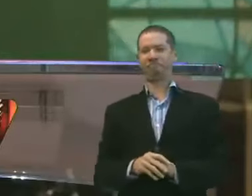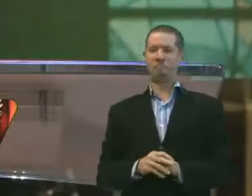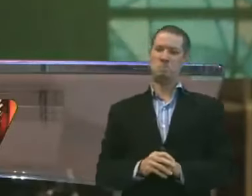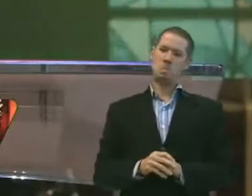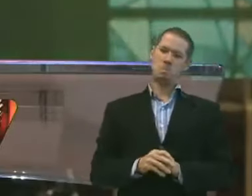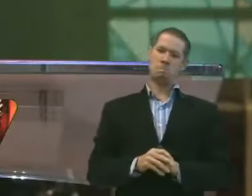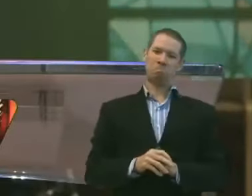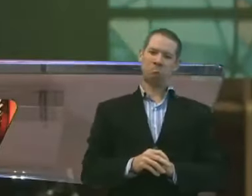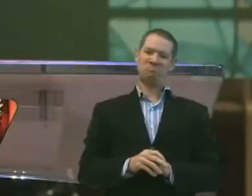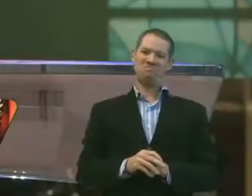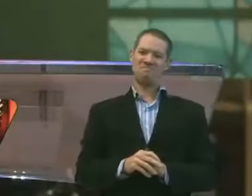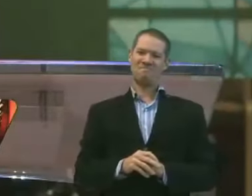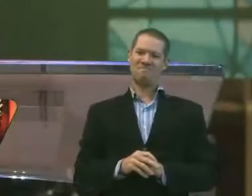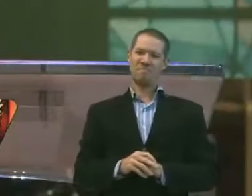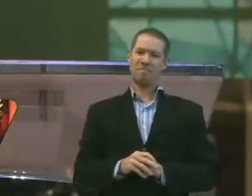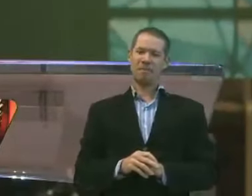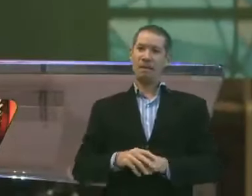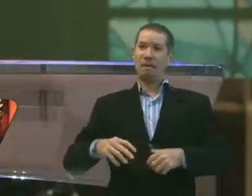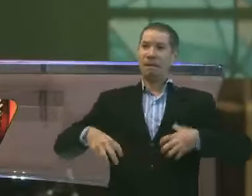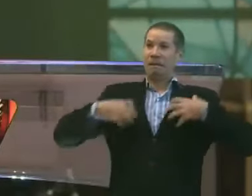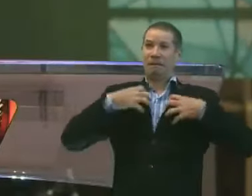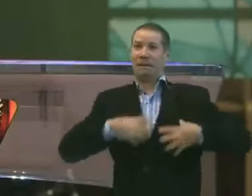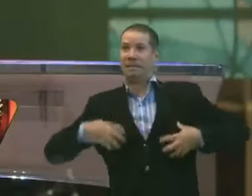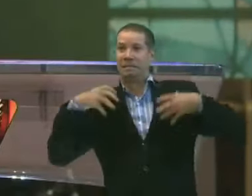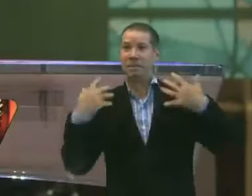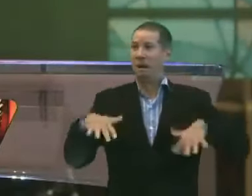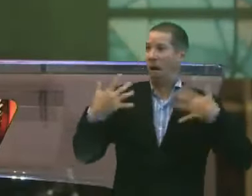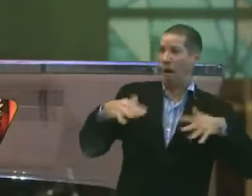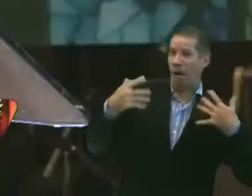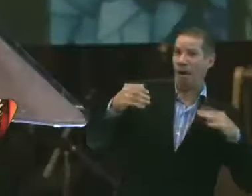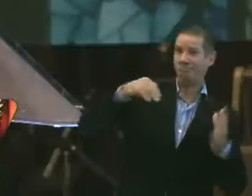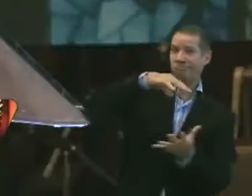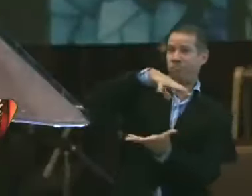Há um grande desespero mundial,